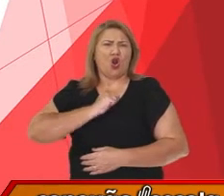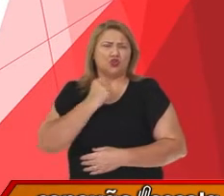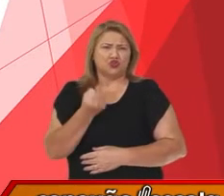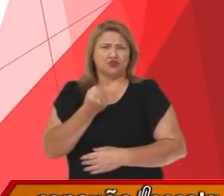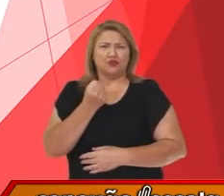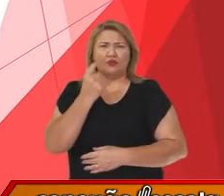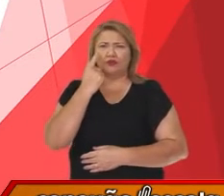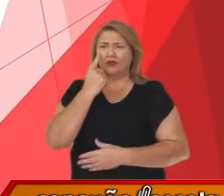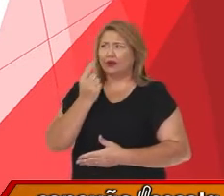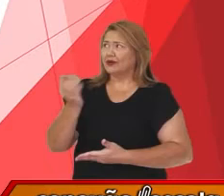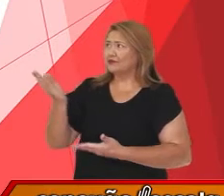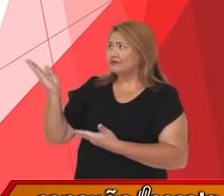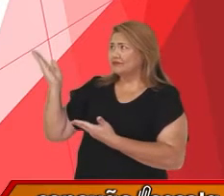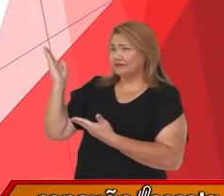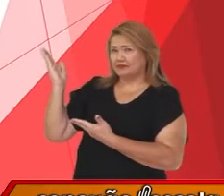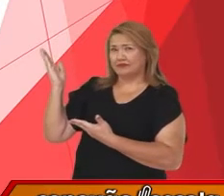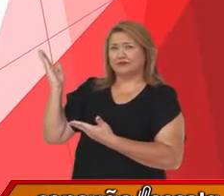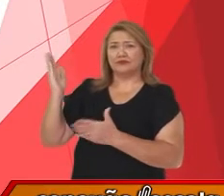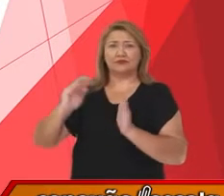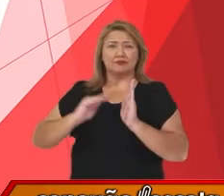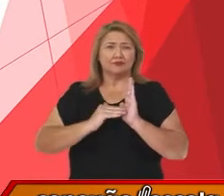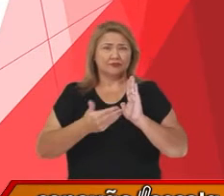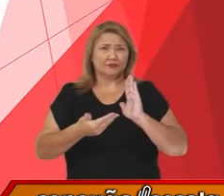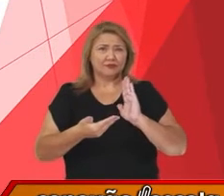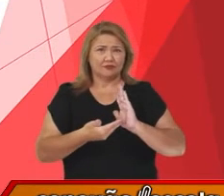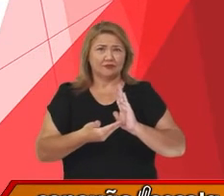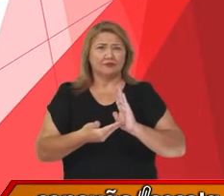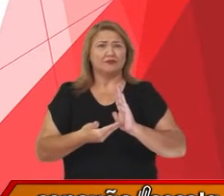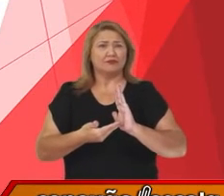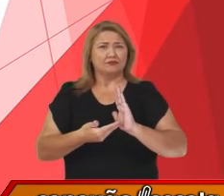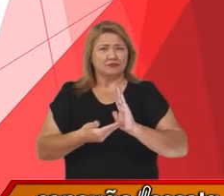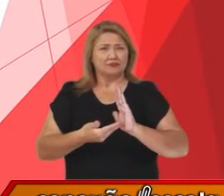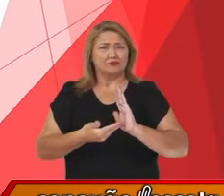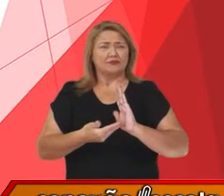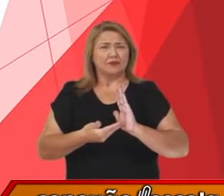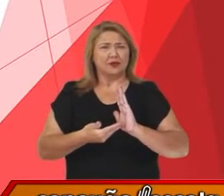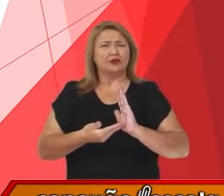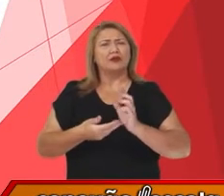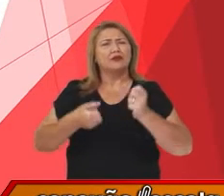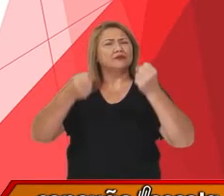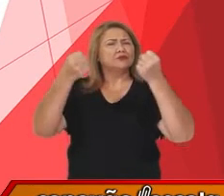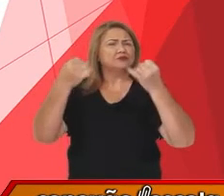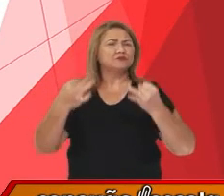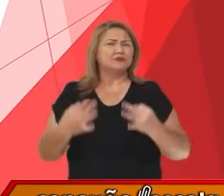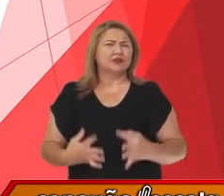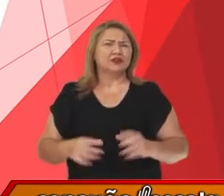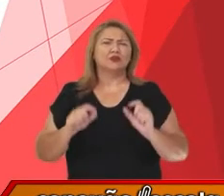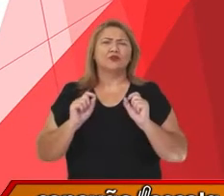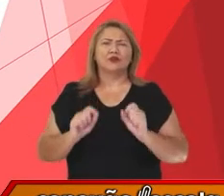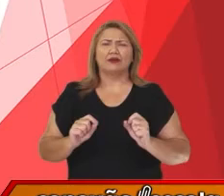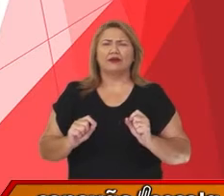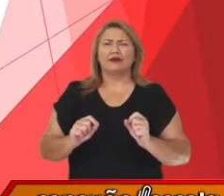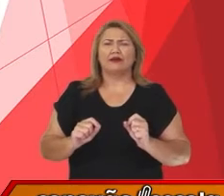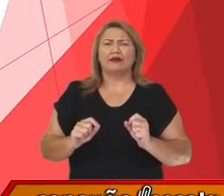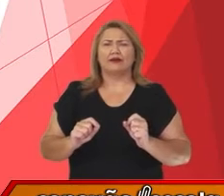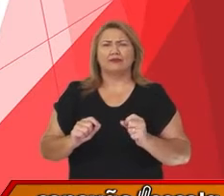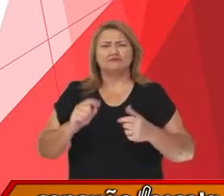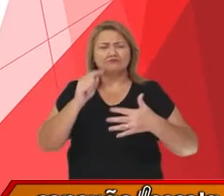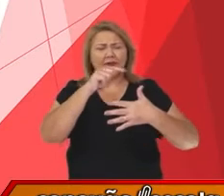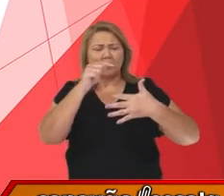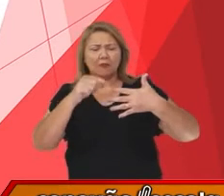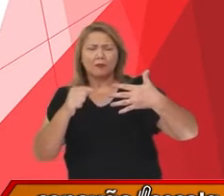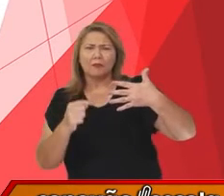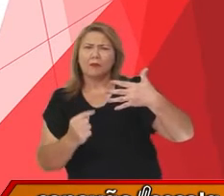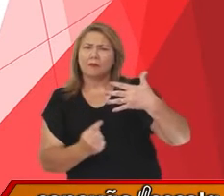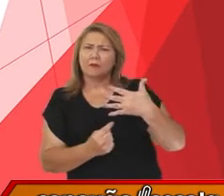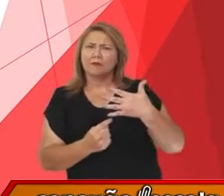matéria que foi produzida pelo Senado Federal. E nesta matéria é definido o que é um